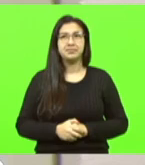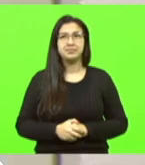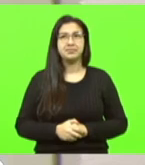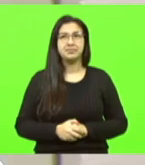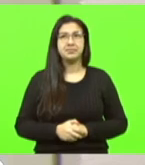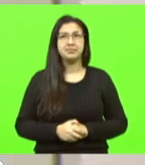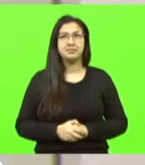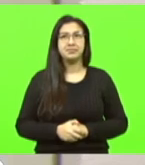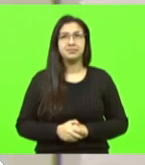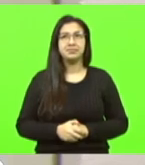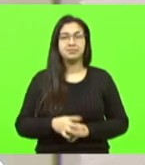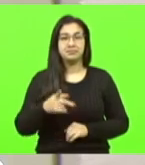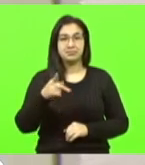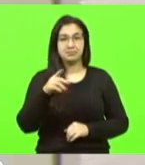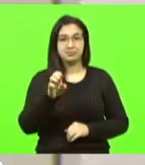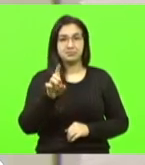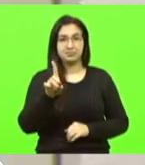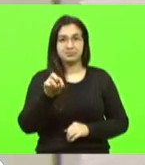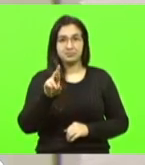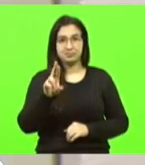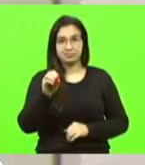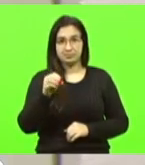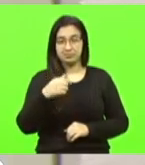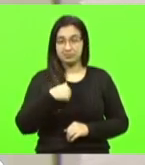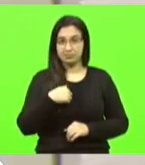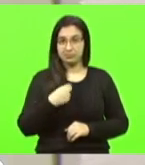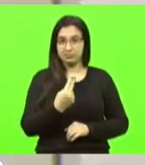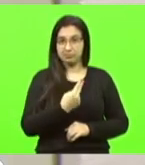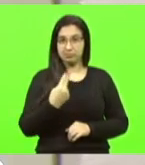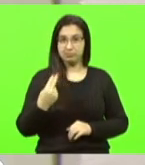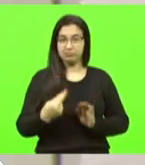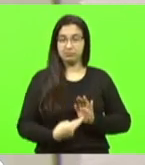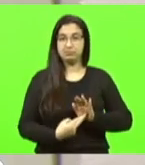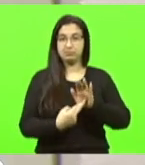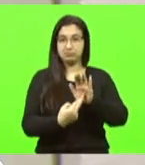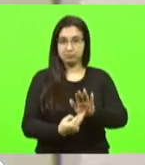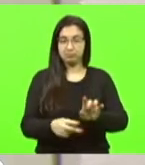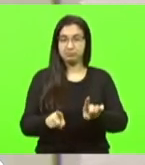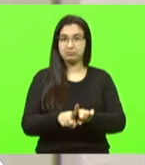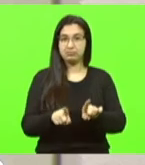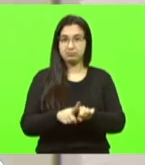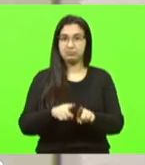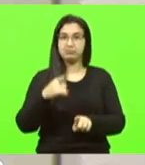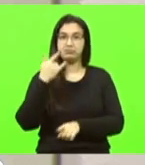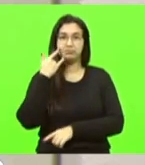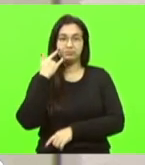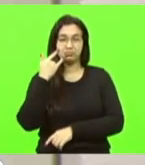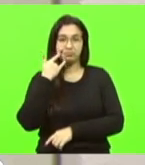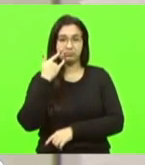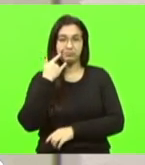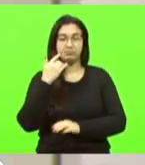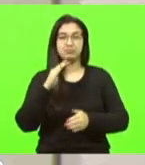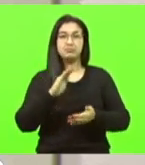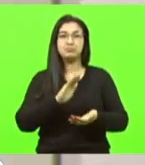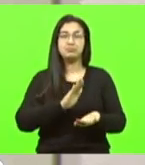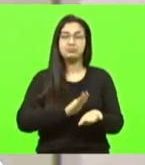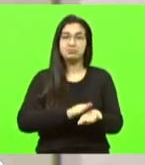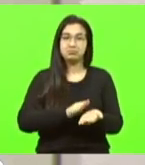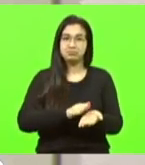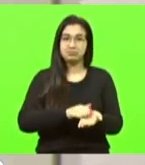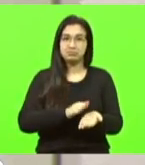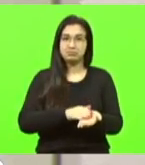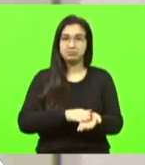Pedro em meu nome em nome do presidente Mauro de Nadal eu quero parabenizar a